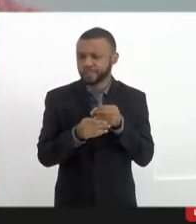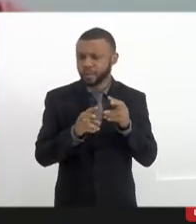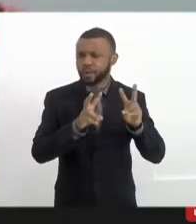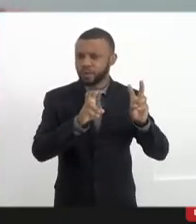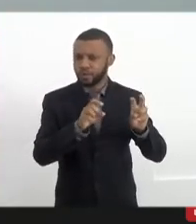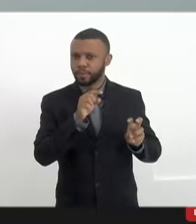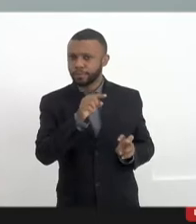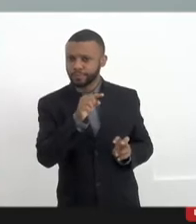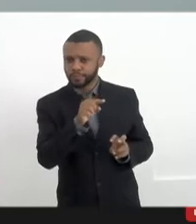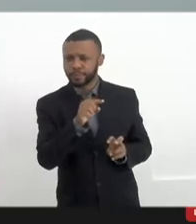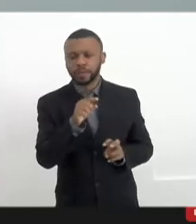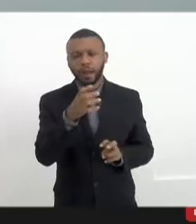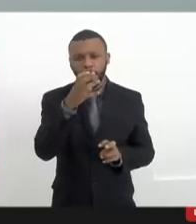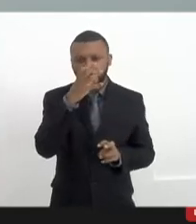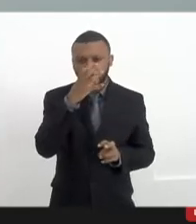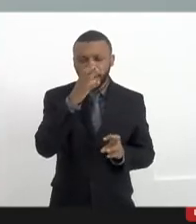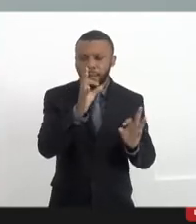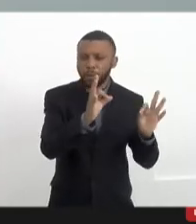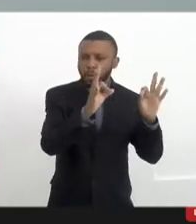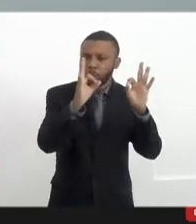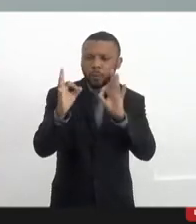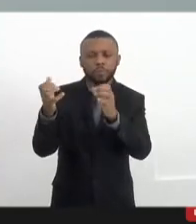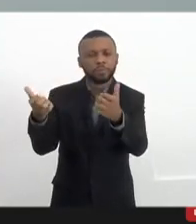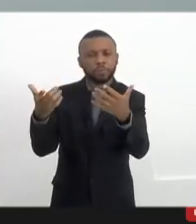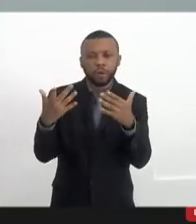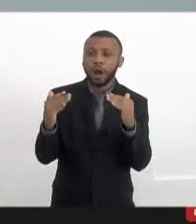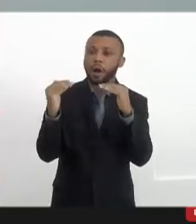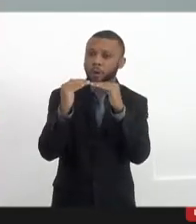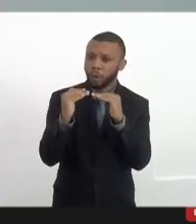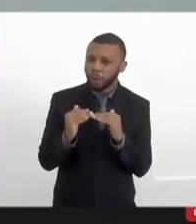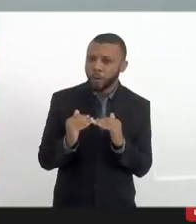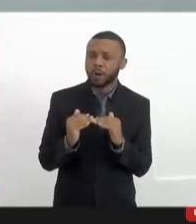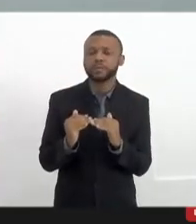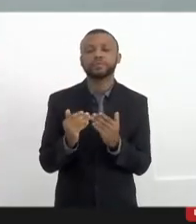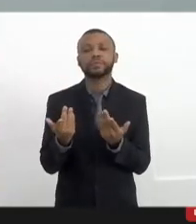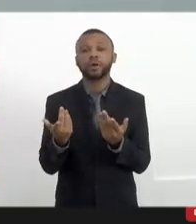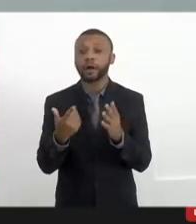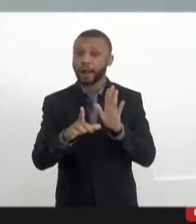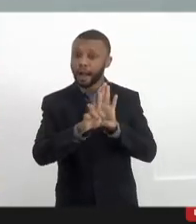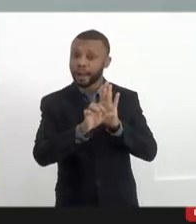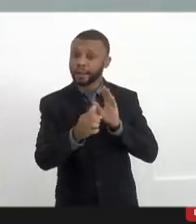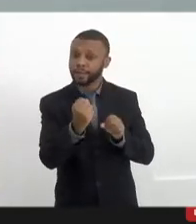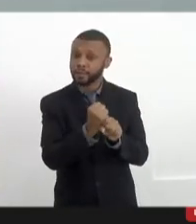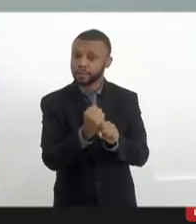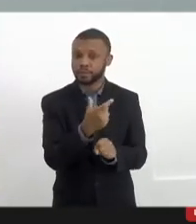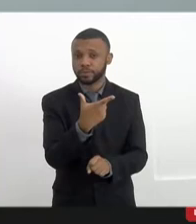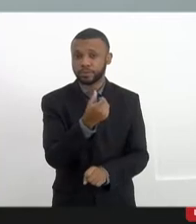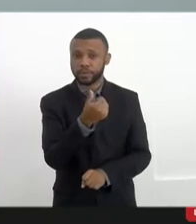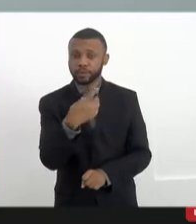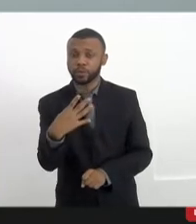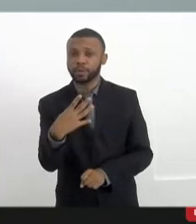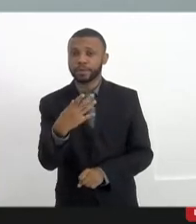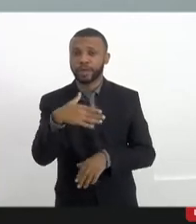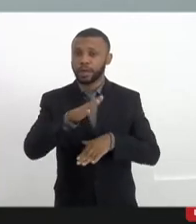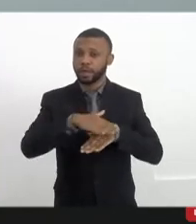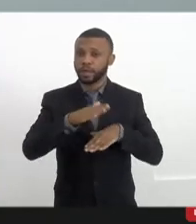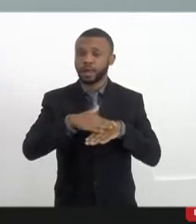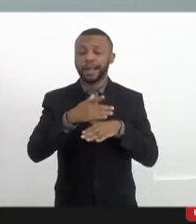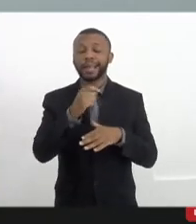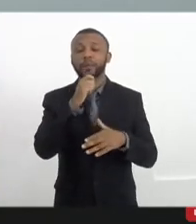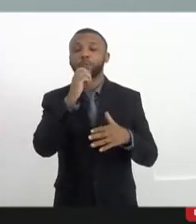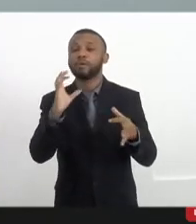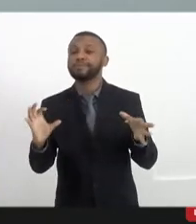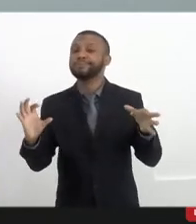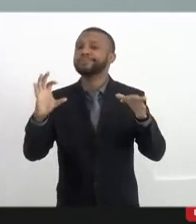enfim, ouvi bem sua intervenção e concordo, mas, assim, no caso da lei de 2014, sua autoria, ela não alcança o poder legislativo.